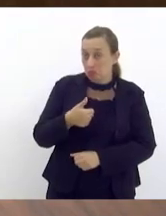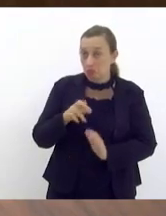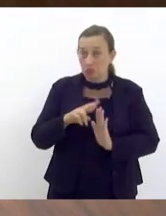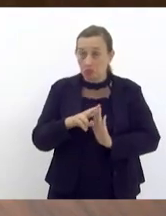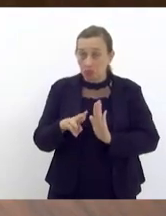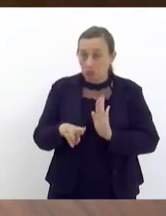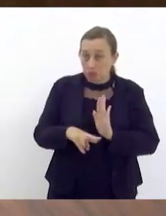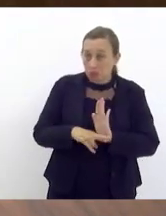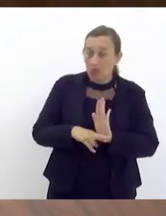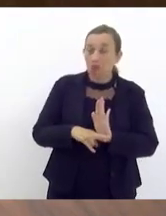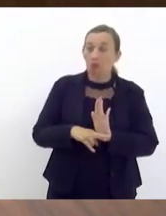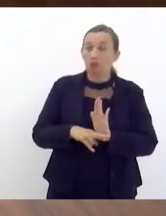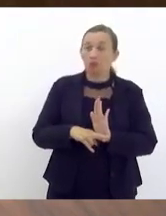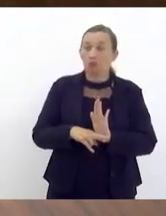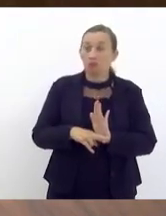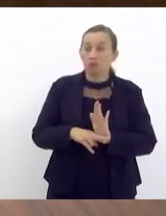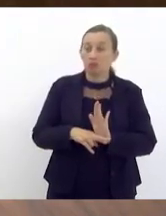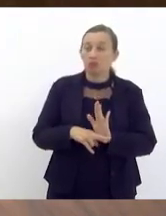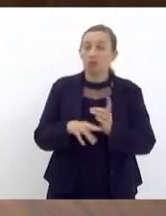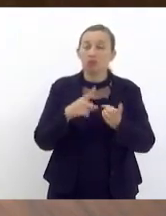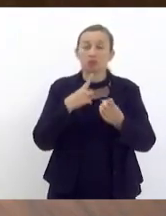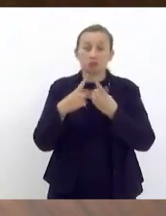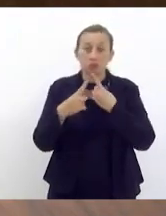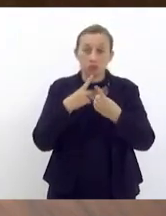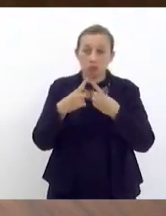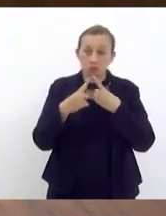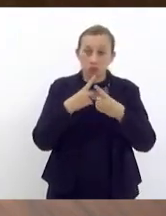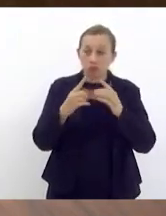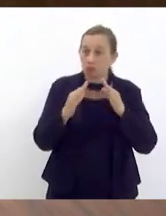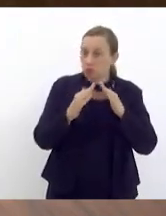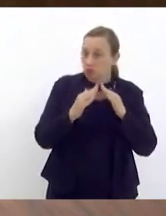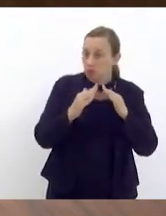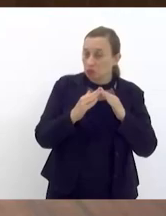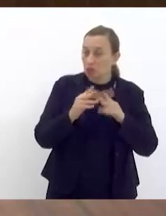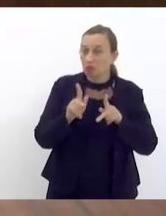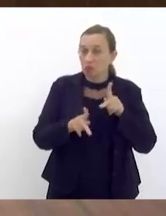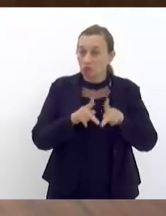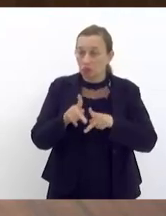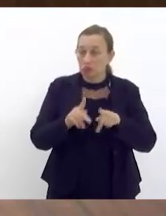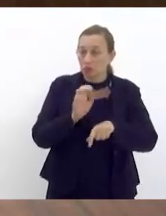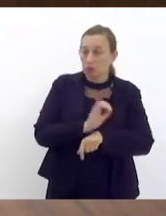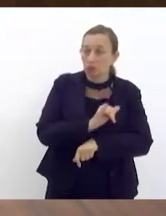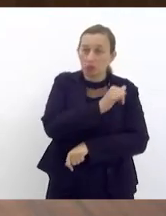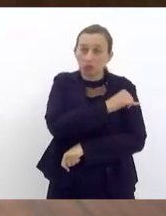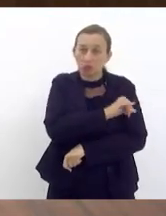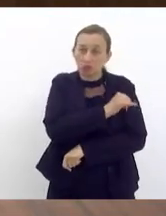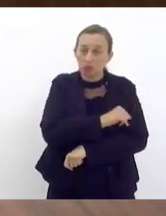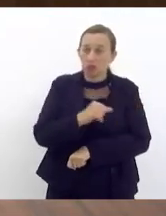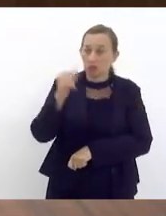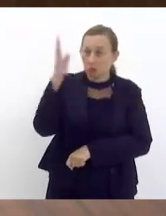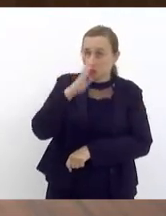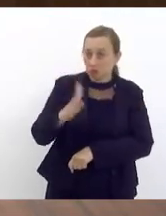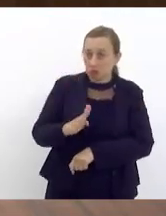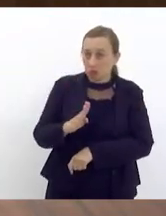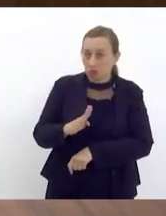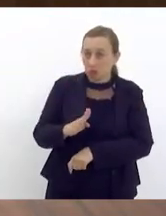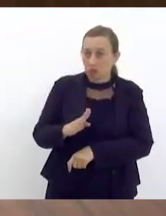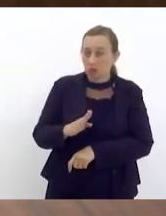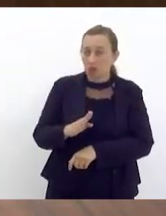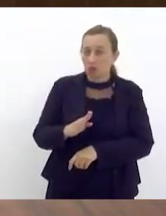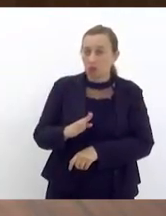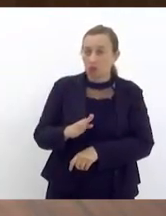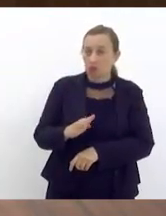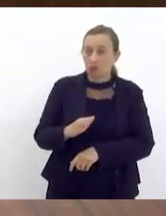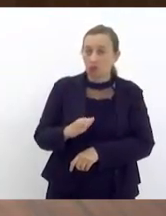contrapartidas no debate de habitação popular no estado do Rio de Janeiro e no Brasil há um enorme déficit